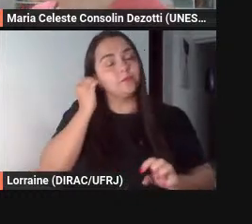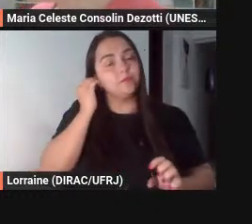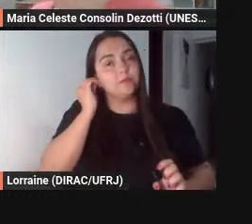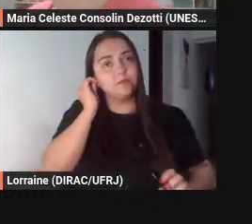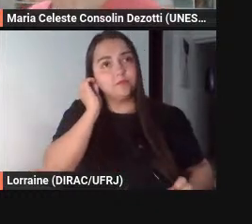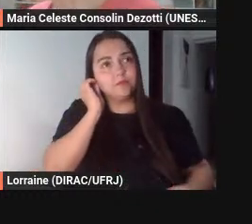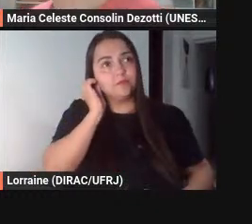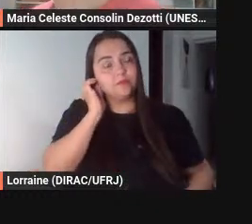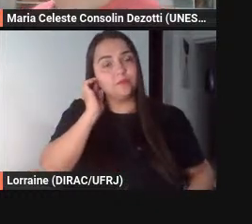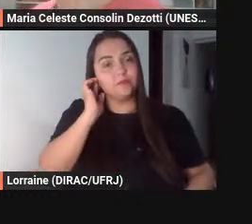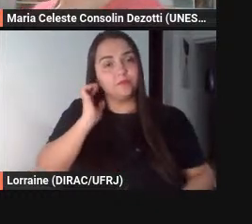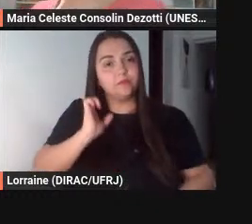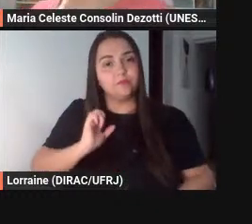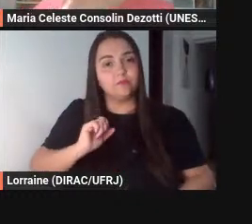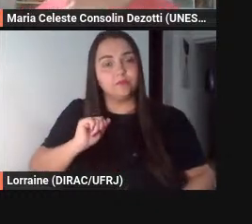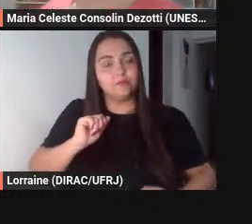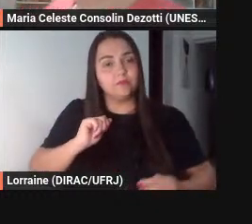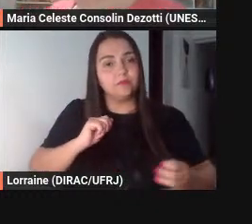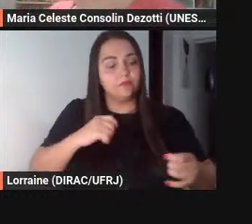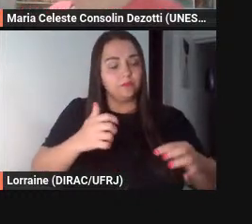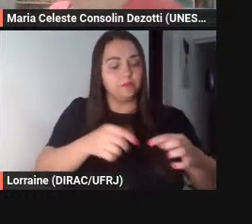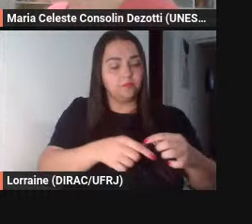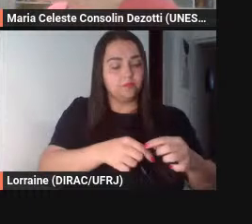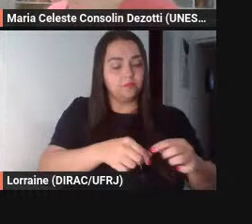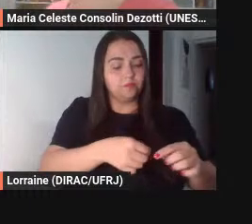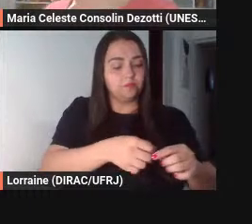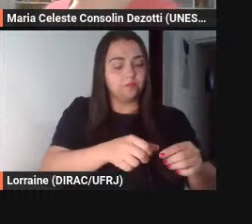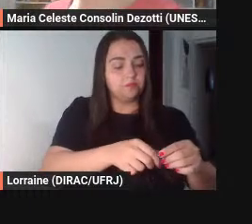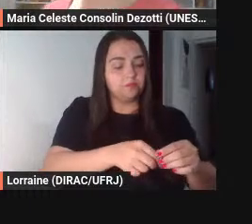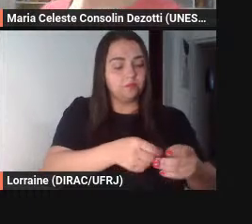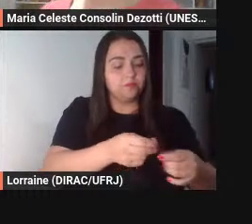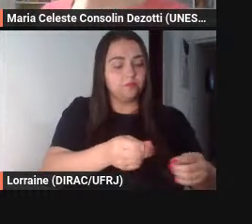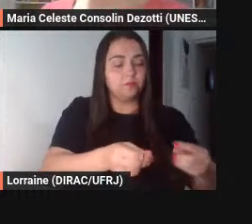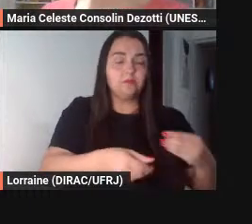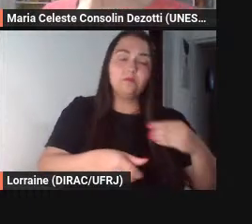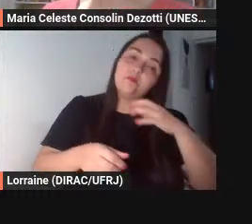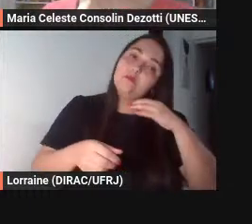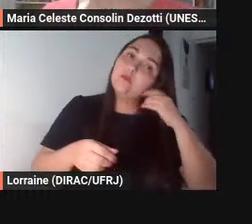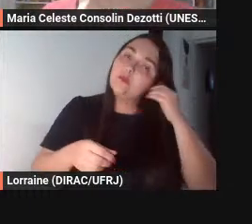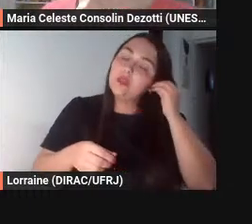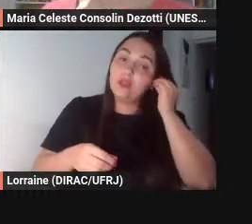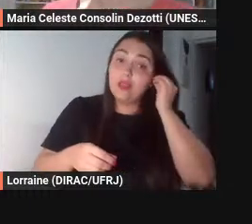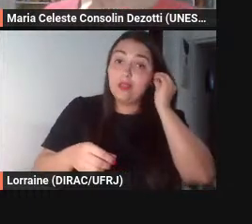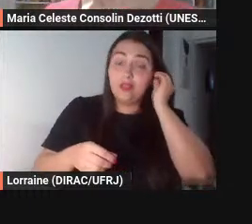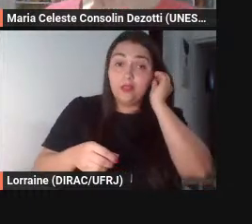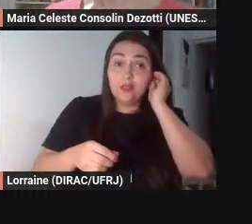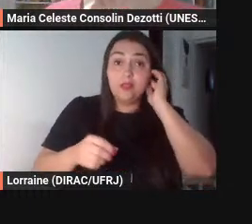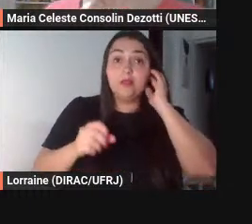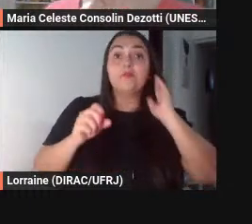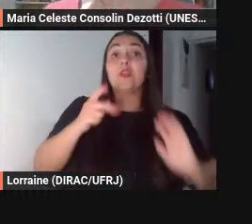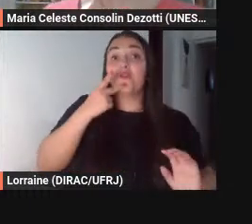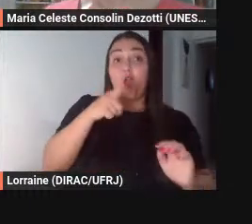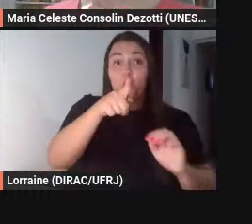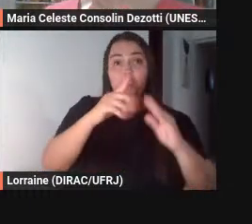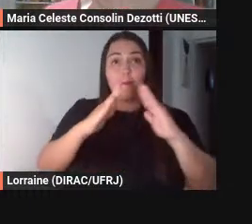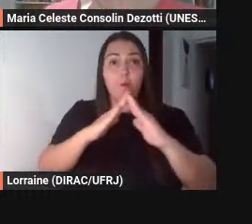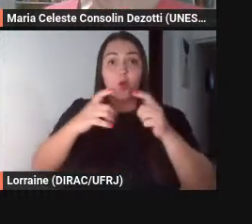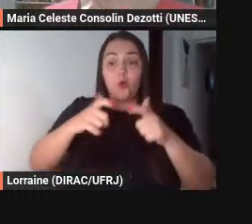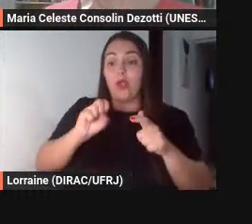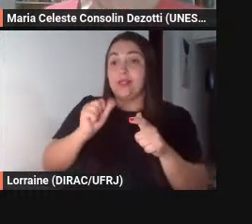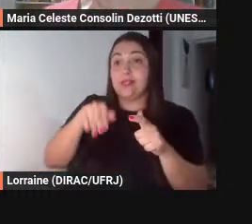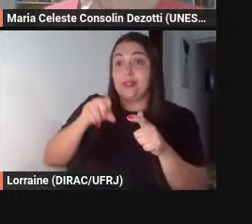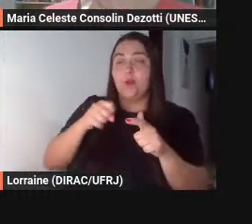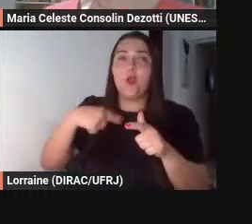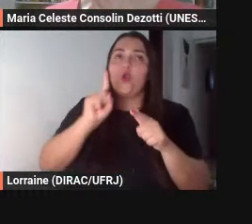né assim como lá no discurso do Leutíquides ele diz assim logo é bom não